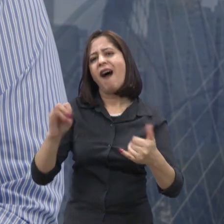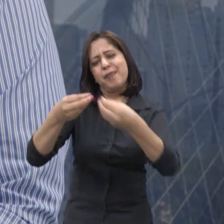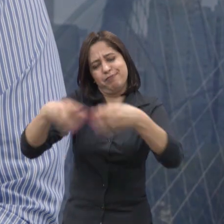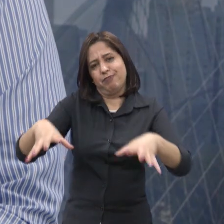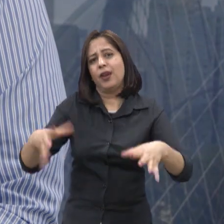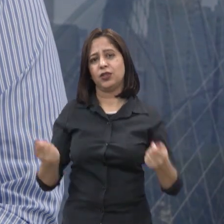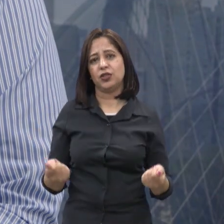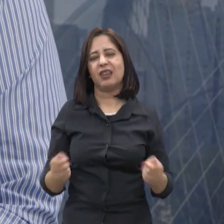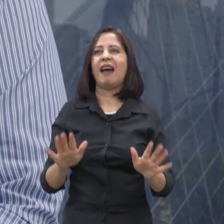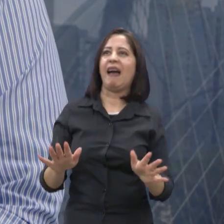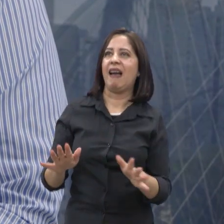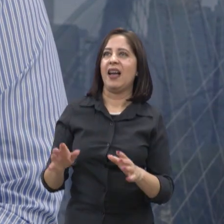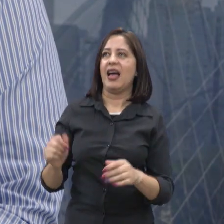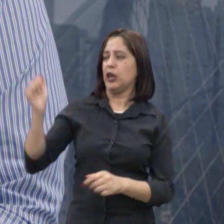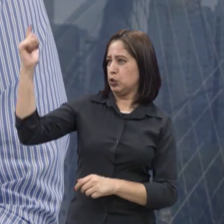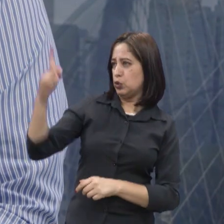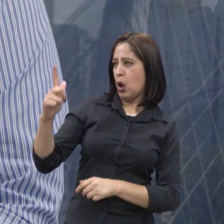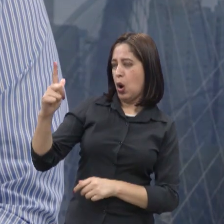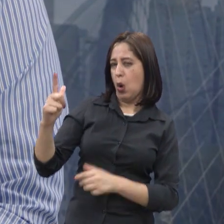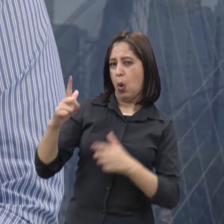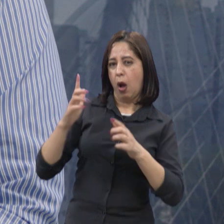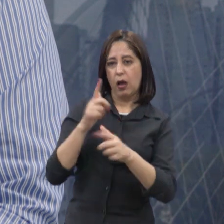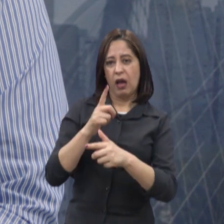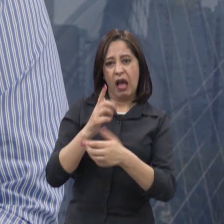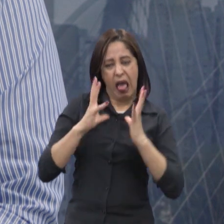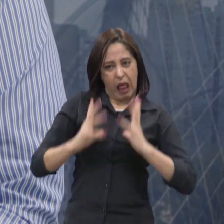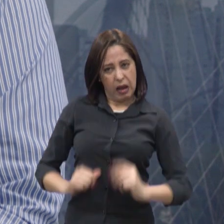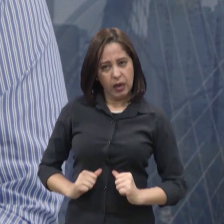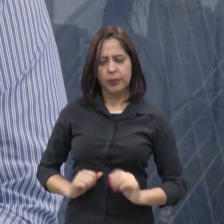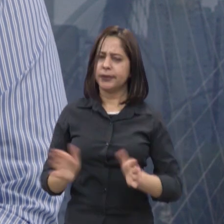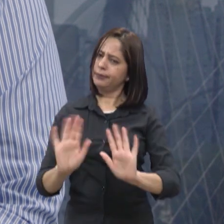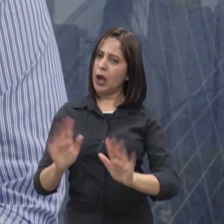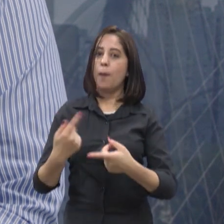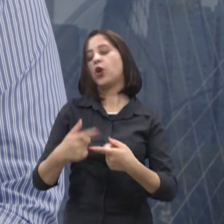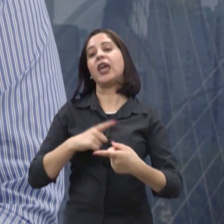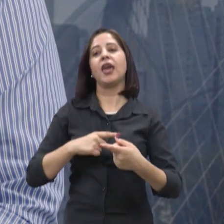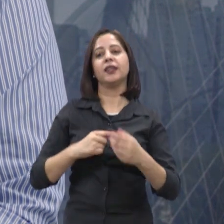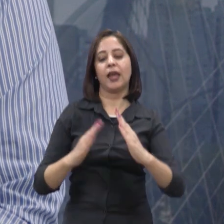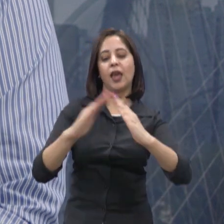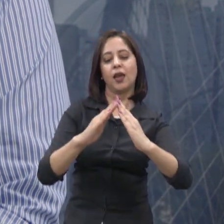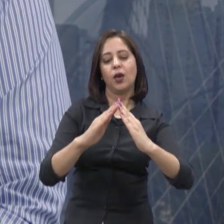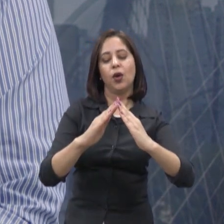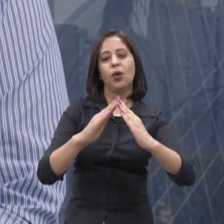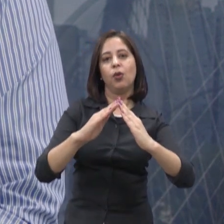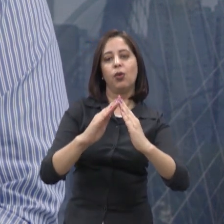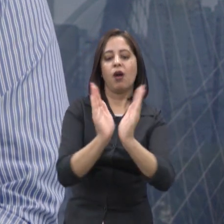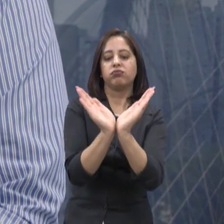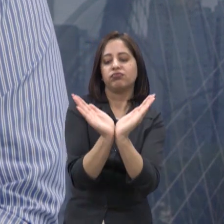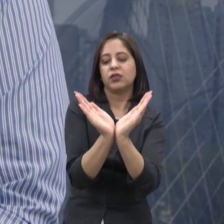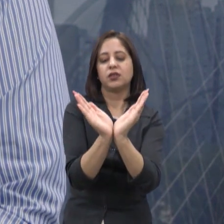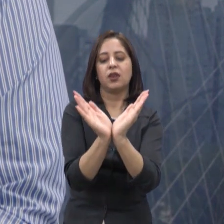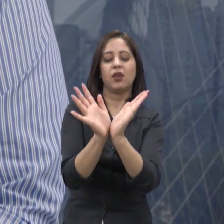fala, energia solar é limpa. Não, ela tem o processo todo de fabricação dos painéis solares, das células fotovoltaicas. Ela também vai cobrir uma